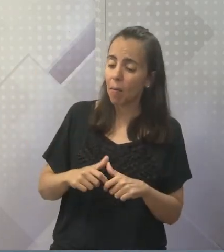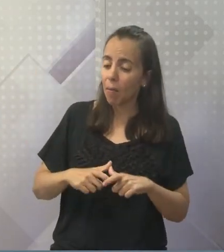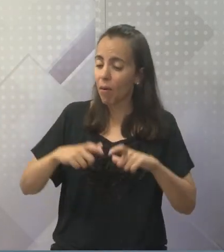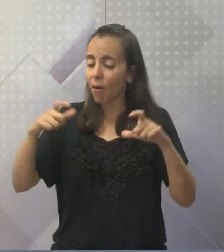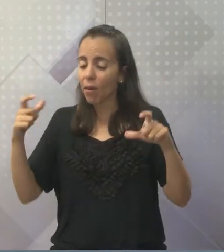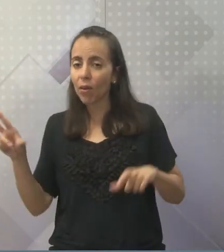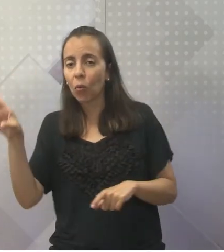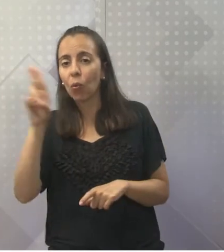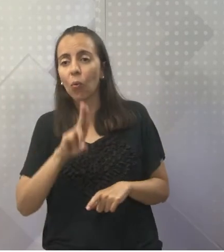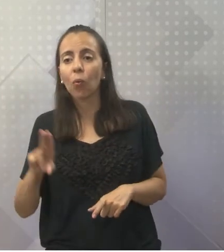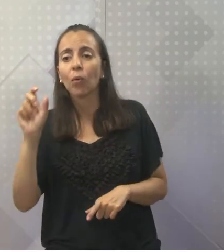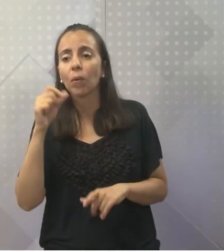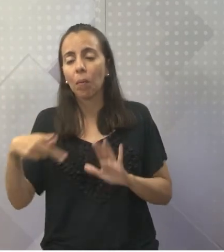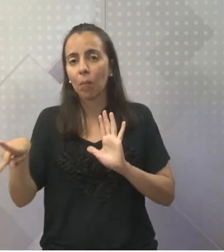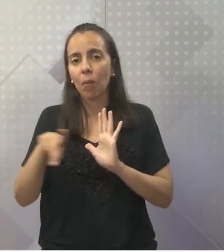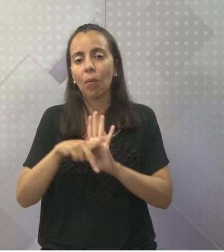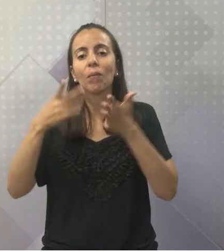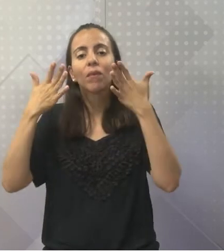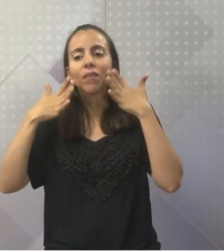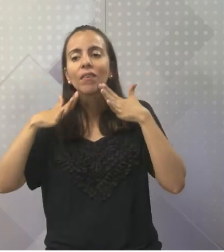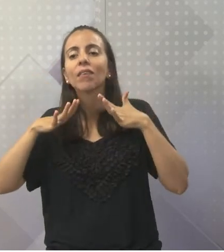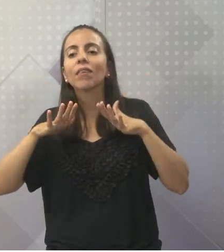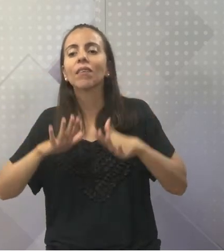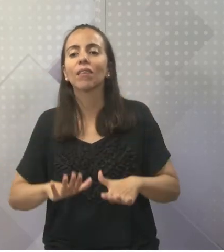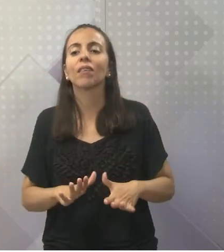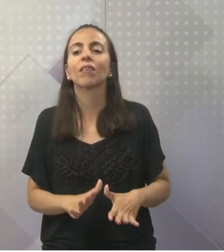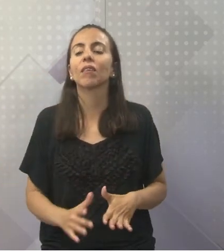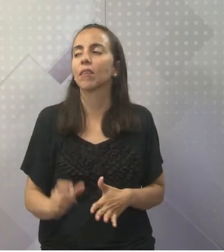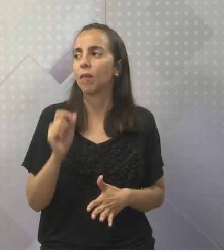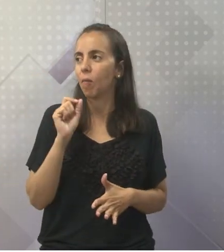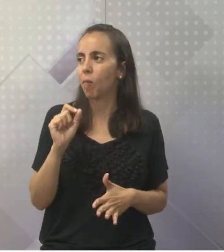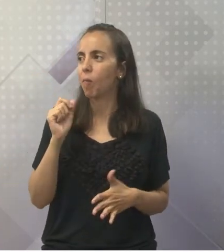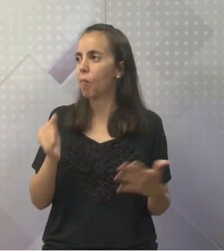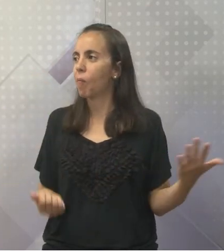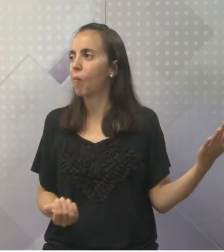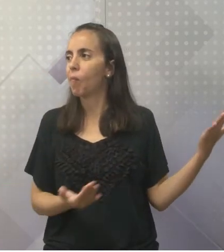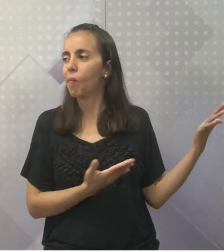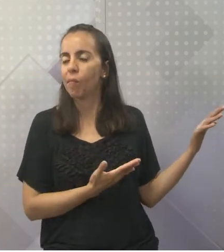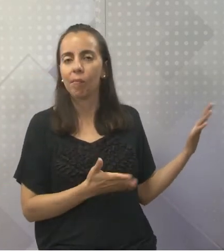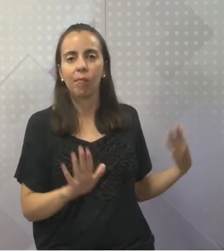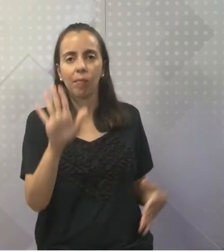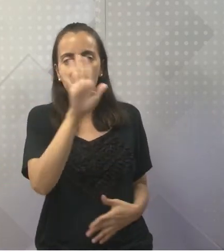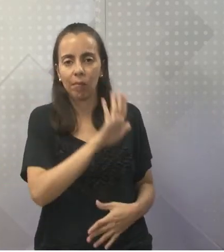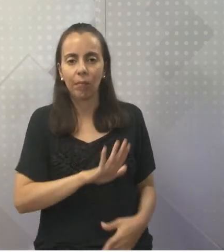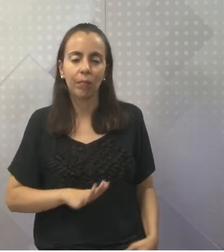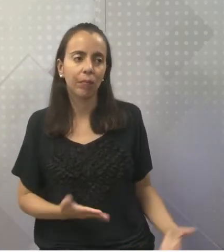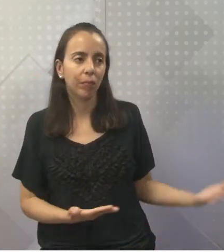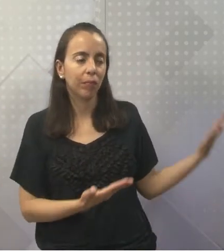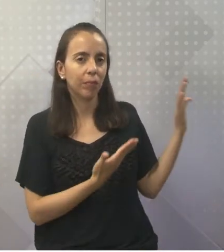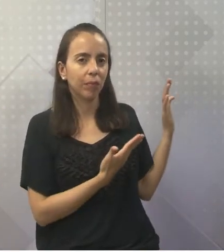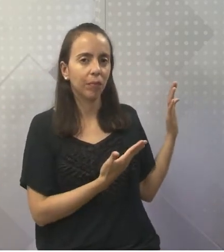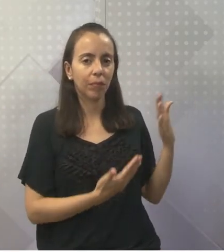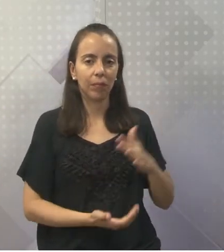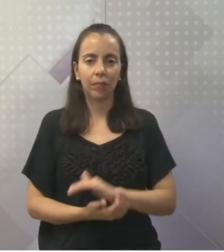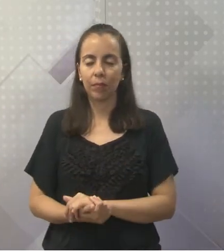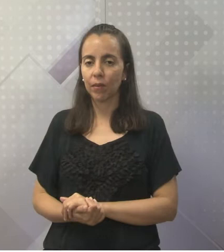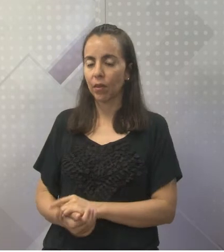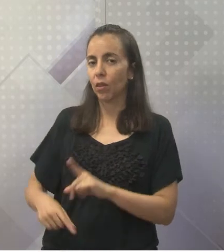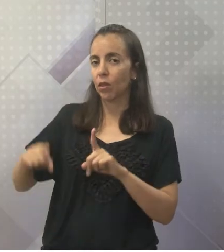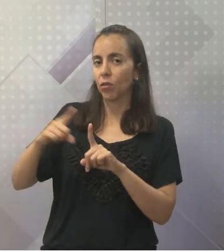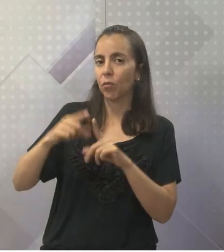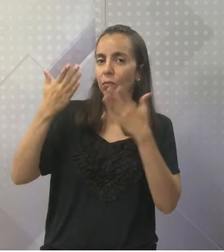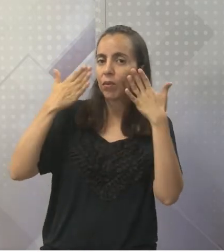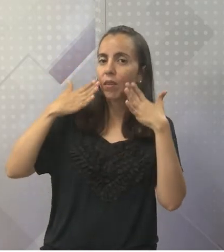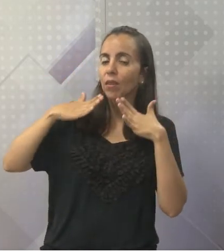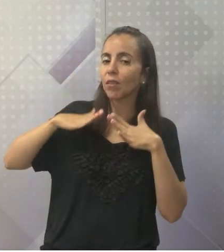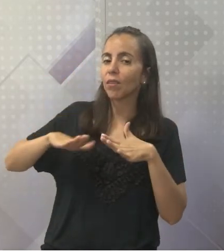gente. O sistema de classificação natural, olha, vem comigo aqui no slide. O sistema de classificação natural